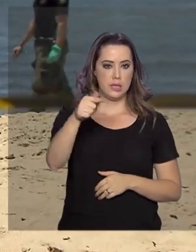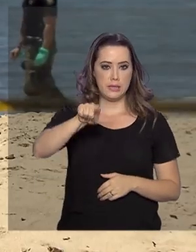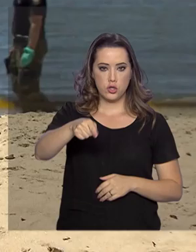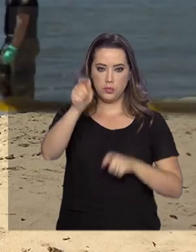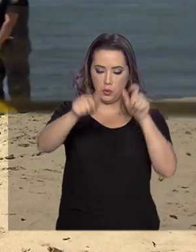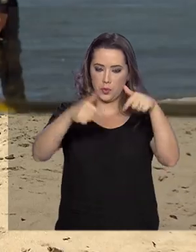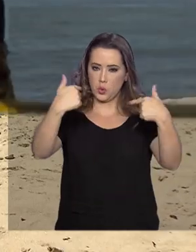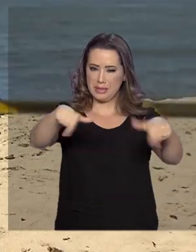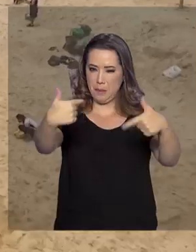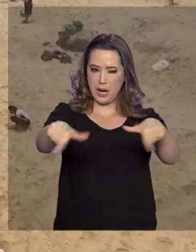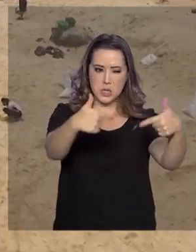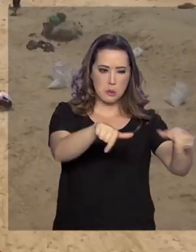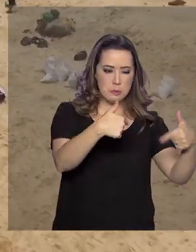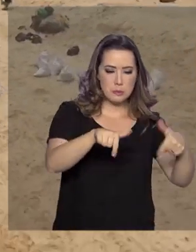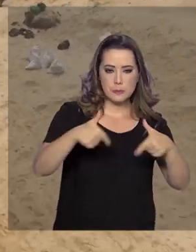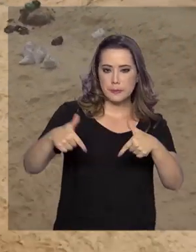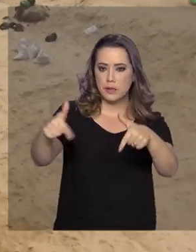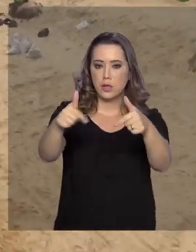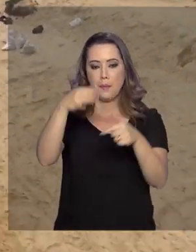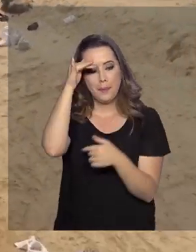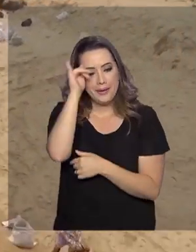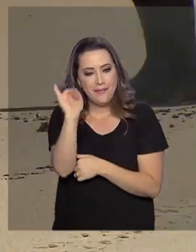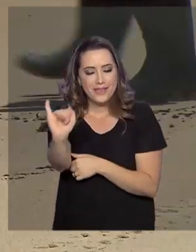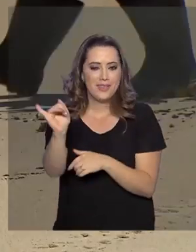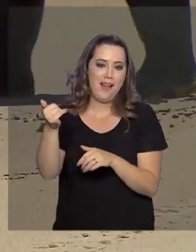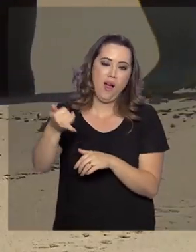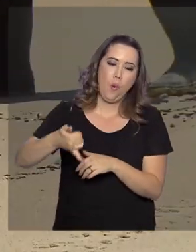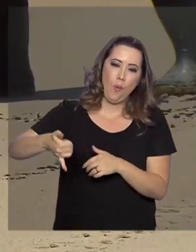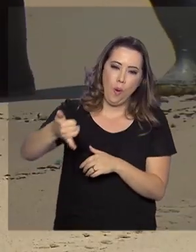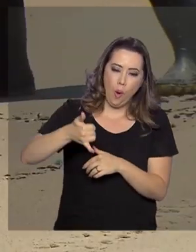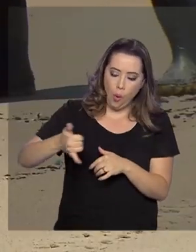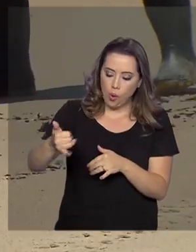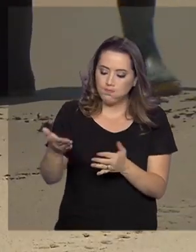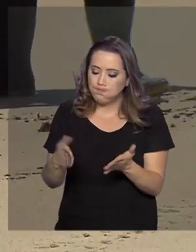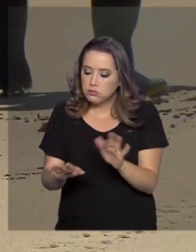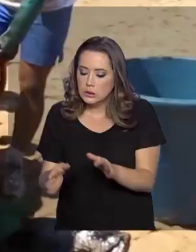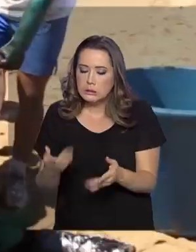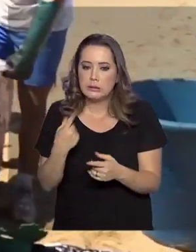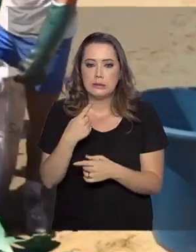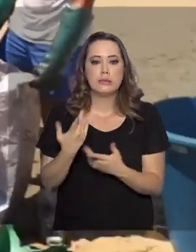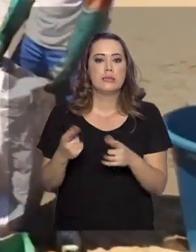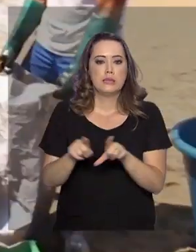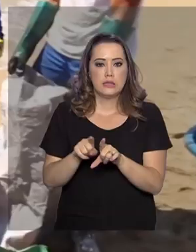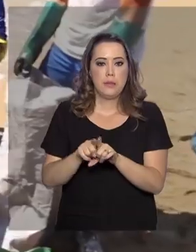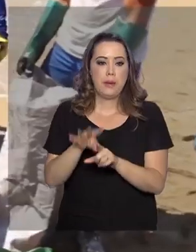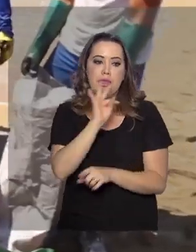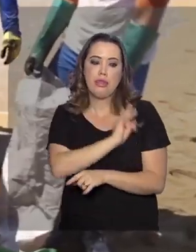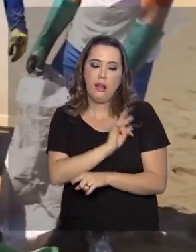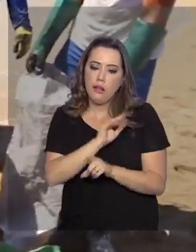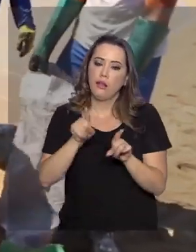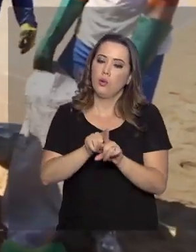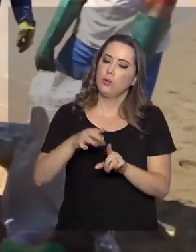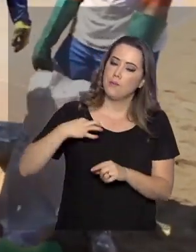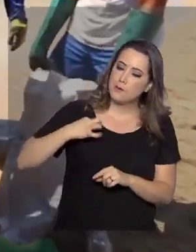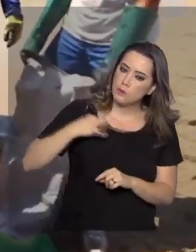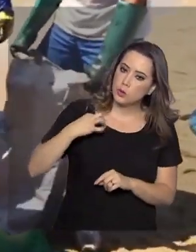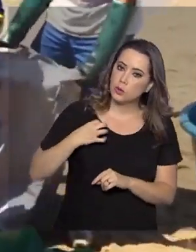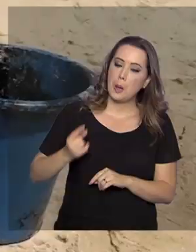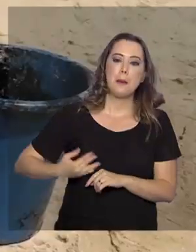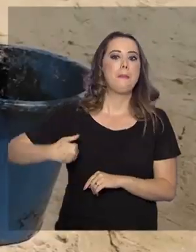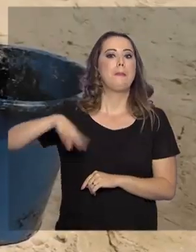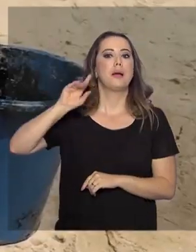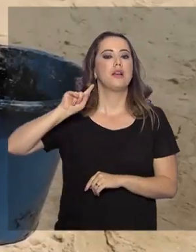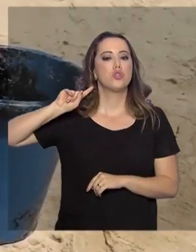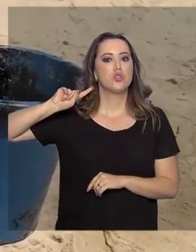disposição para combater o óleo no Nordeste, além de técnicos e voluntários. Mais de mil toneladas de